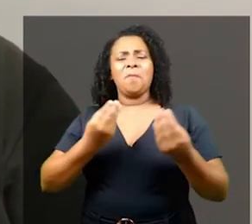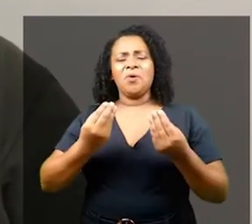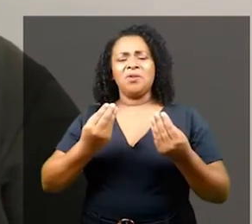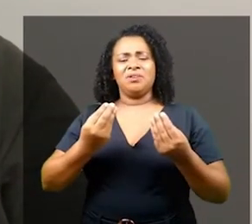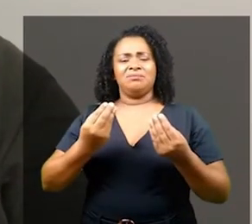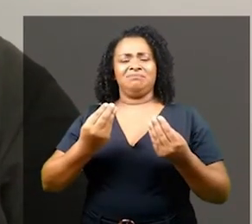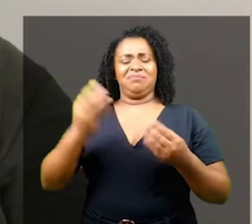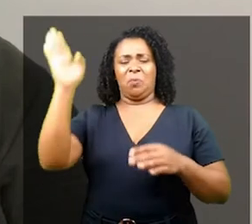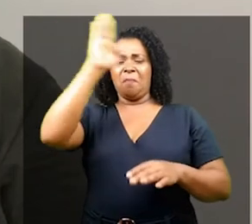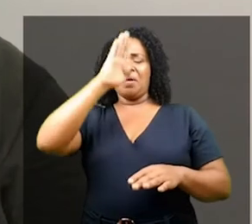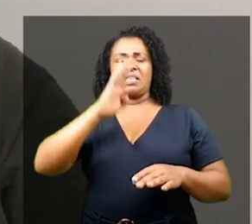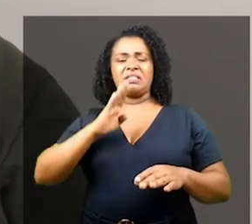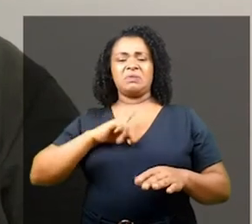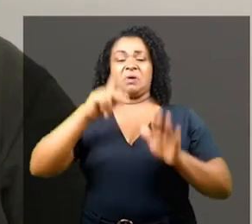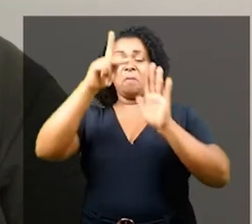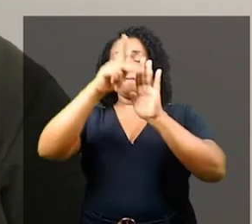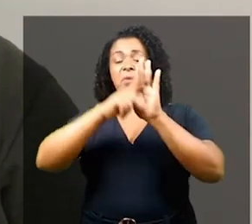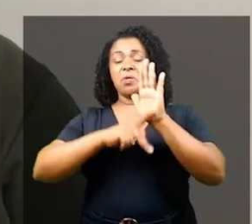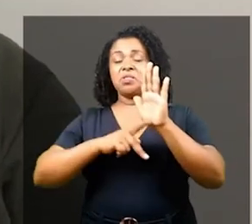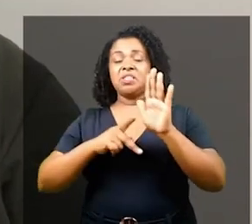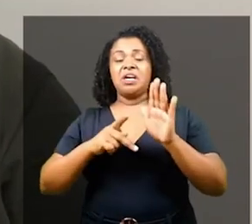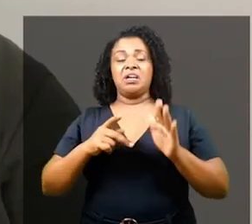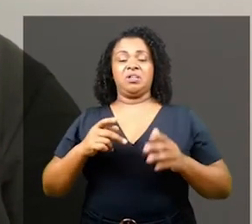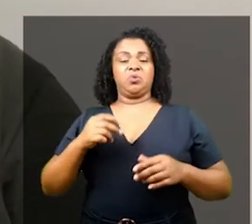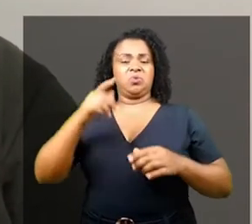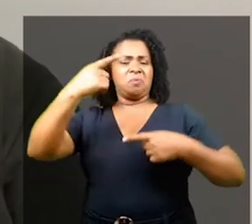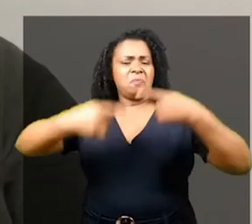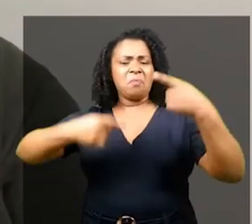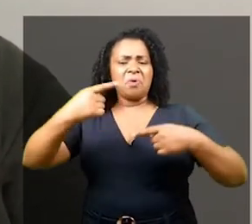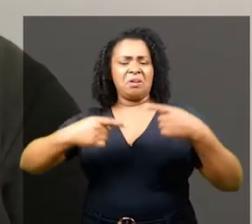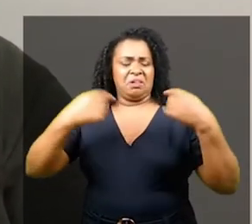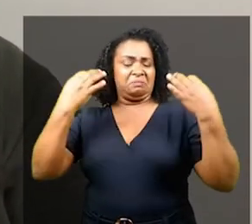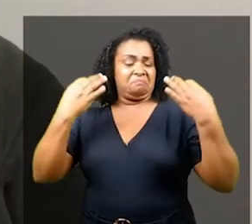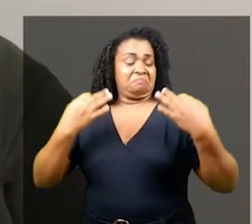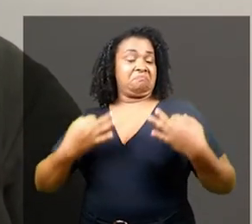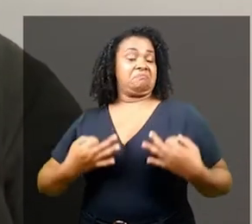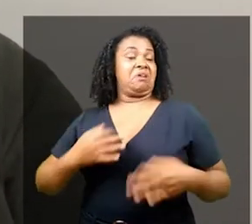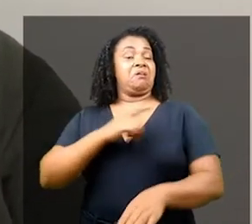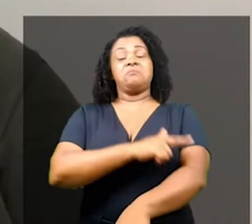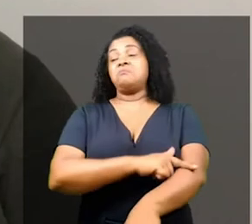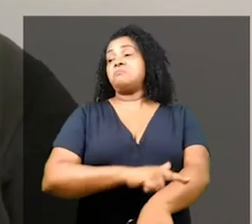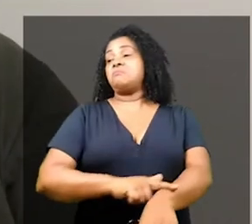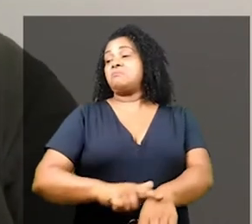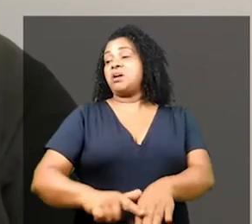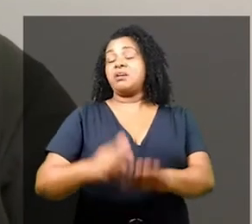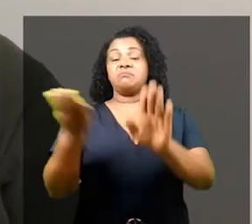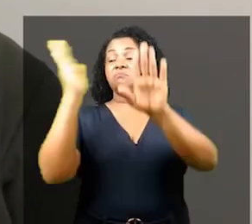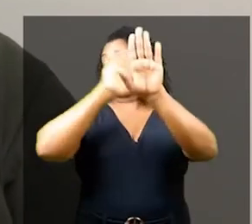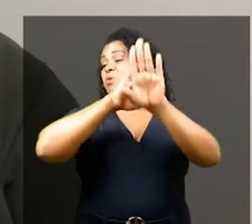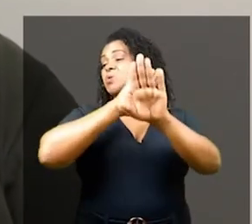a cada dia à força desse projeto ignorante que se adapta a uma ideia capitalizável de politicamente